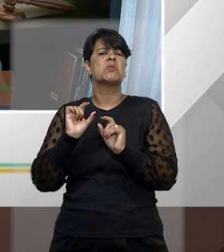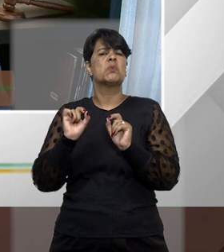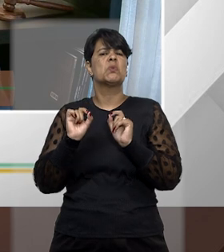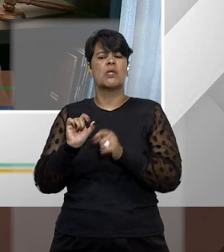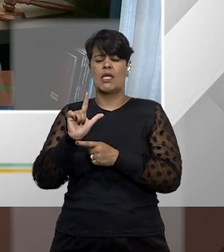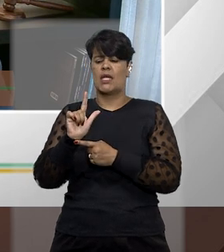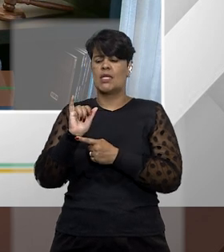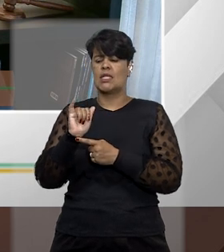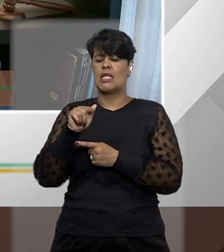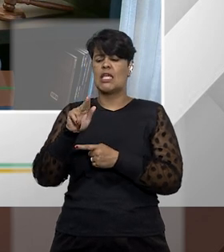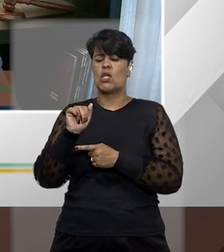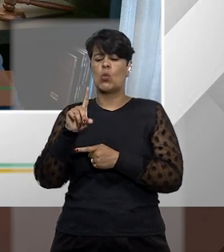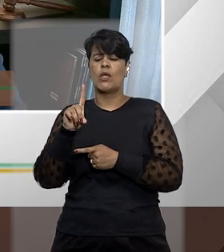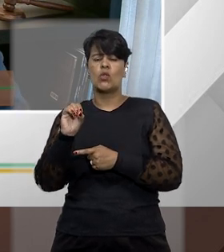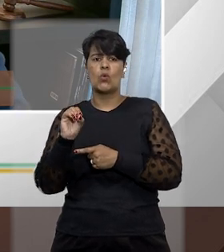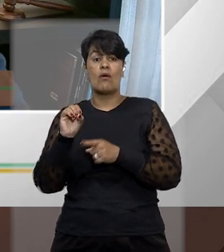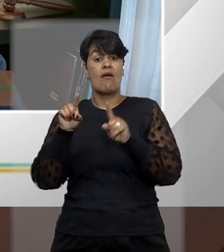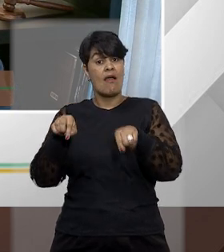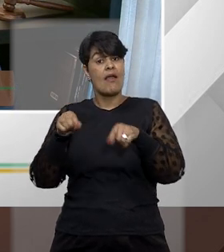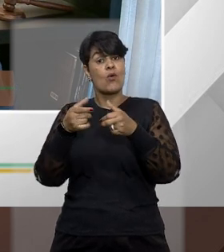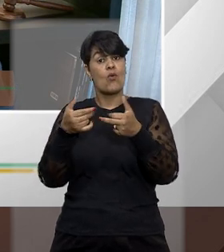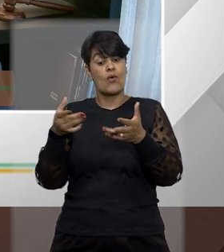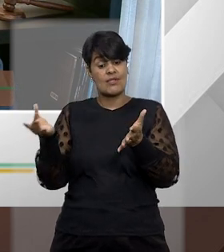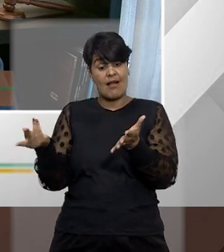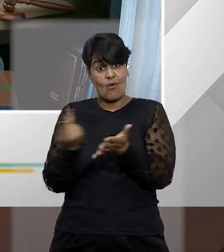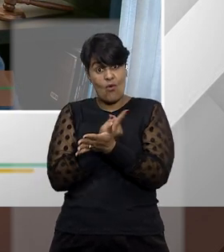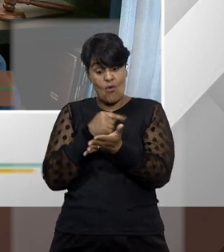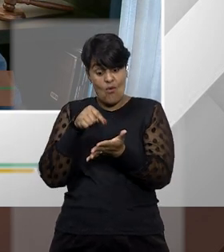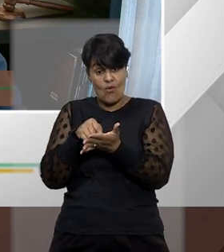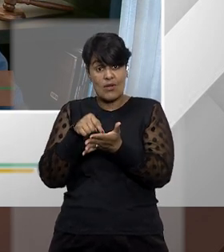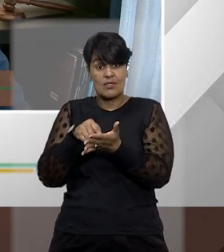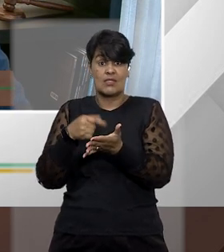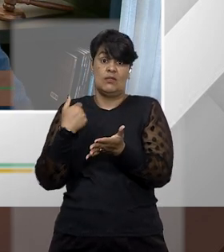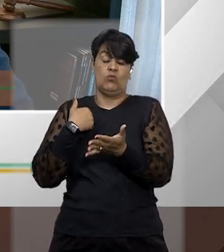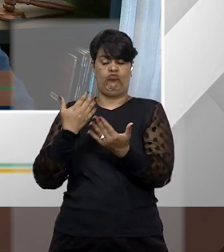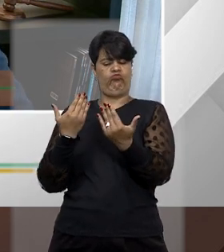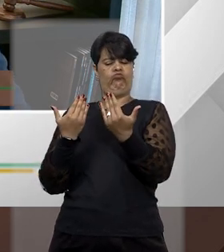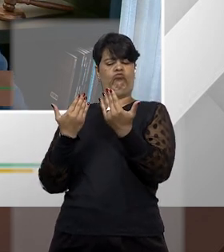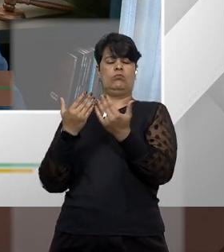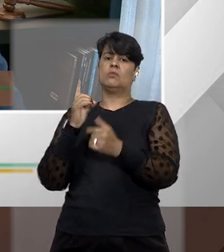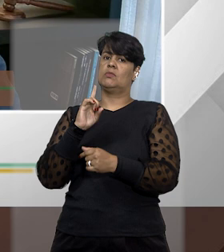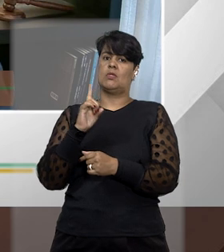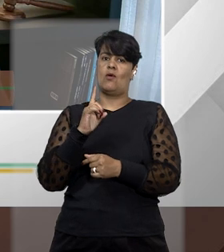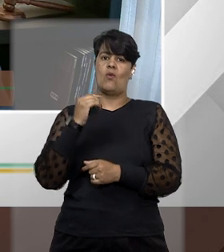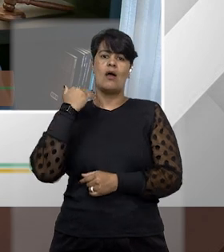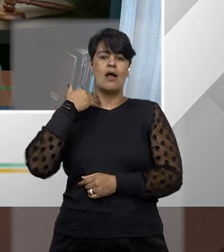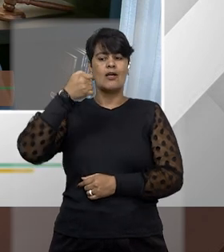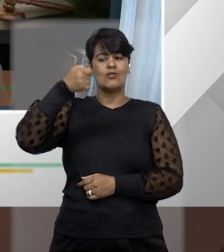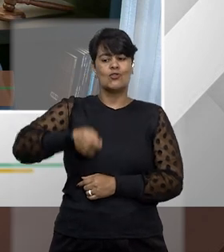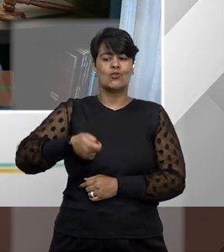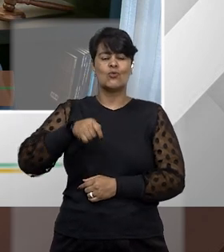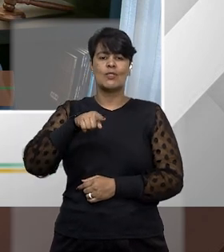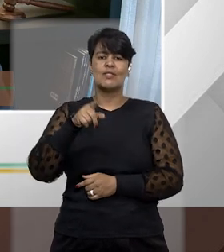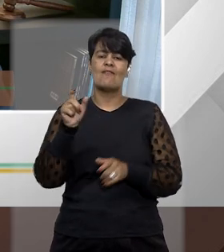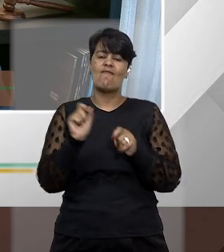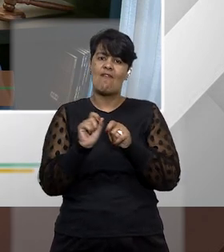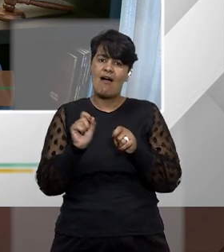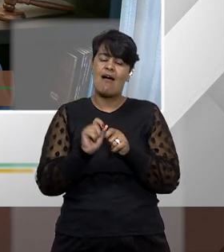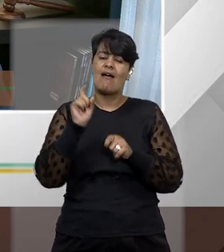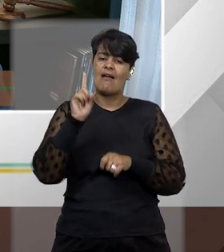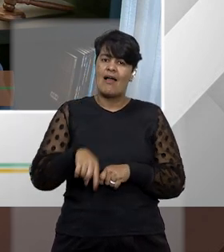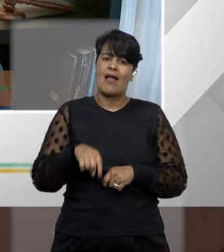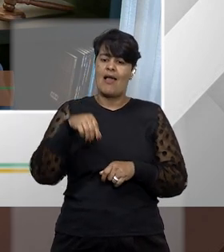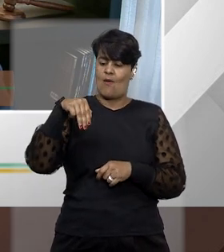isso, líquido e certo? É um fato incontestável. É aquele fato que, quando se ajuiza o mandato de segurança, já na petição